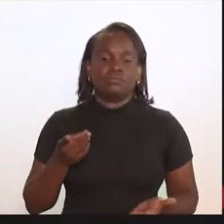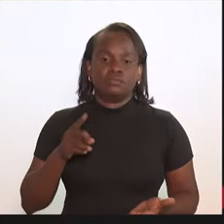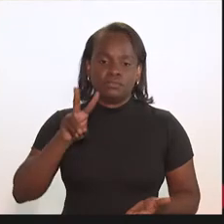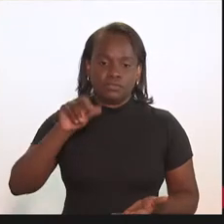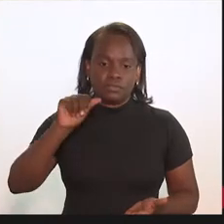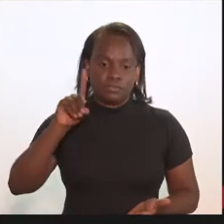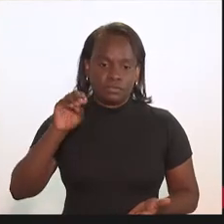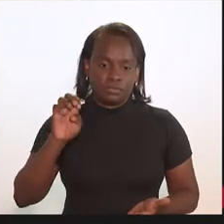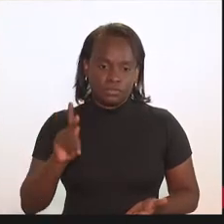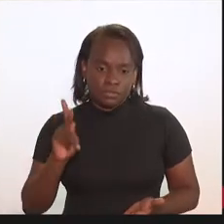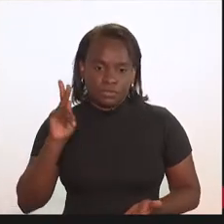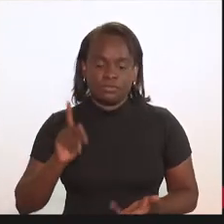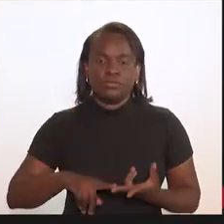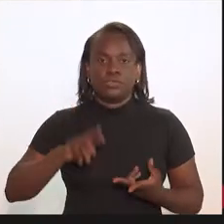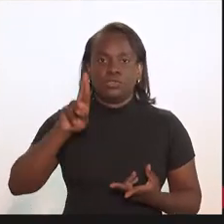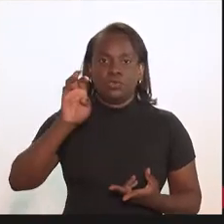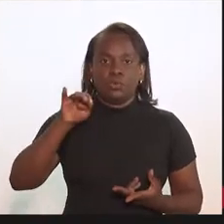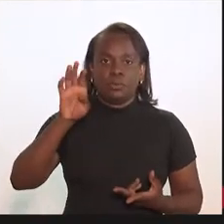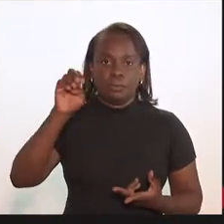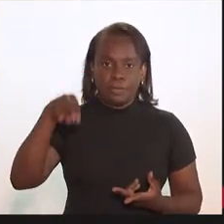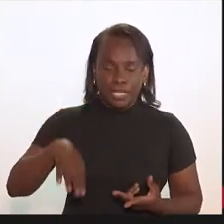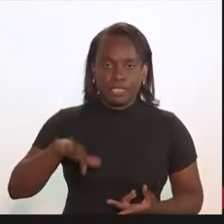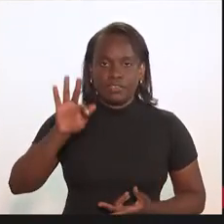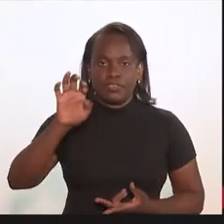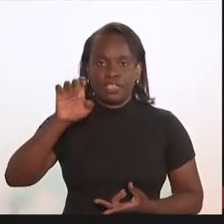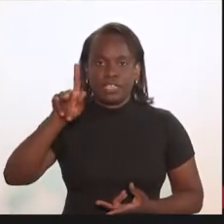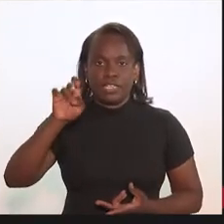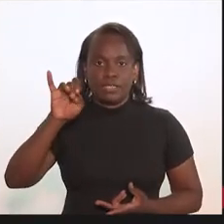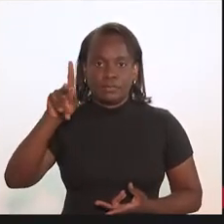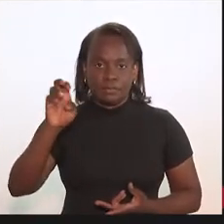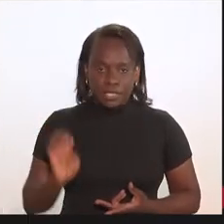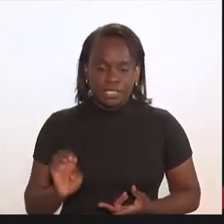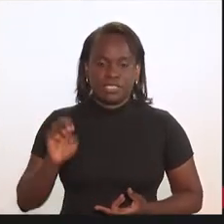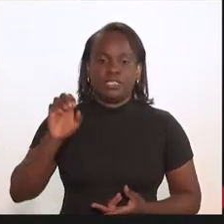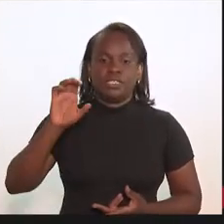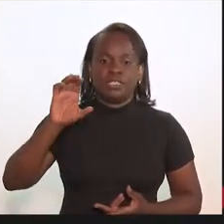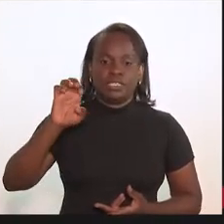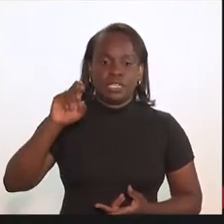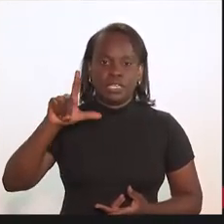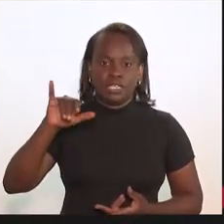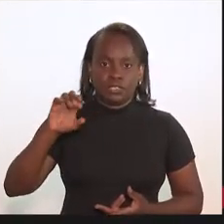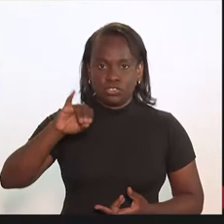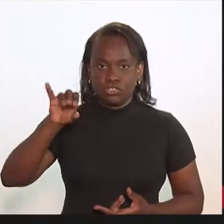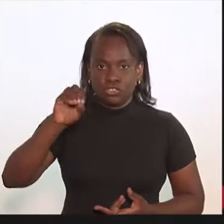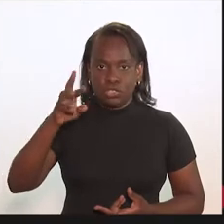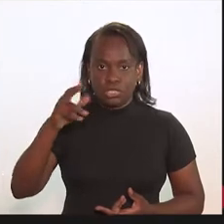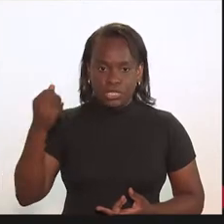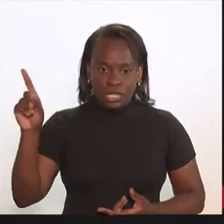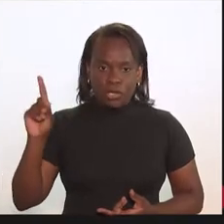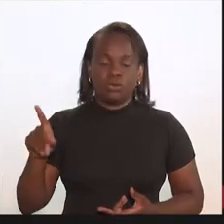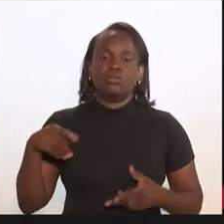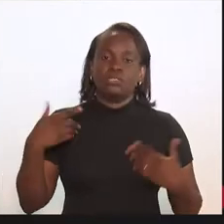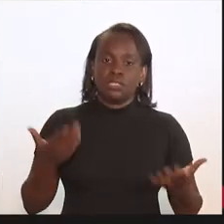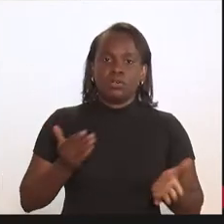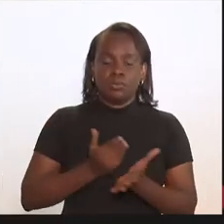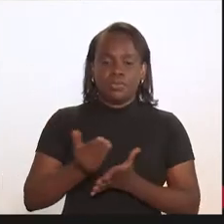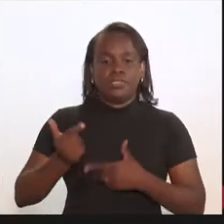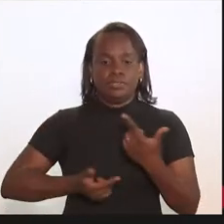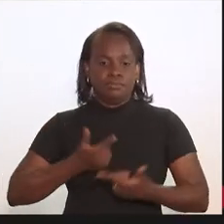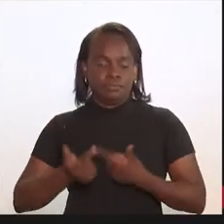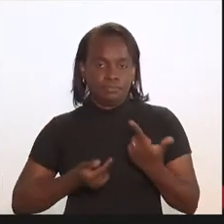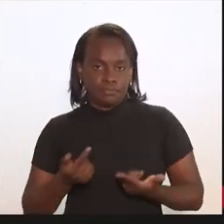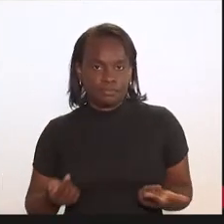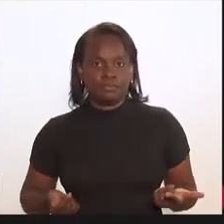Valdeque Carneiro, Rubem Bontempo, Felipe Peixoto e Célio Jordão, dou por abertos os